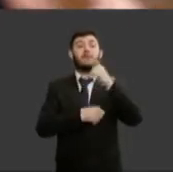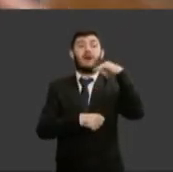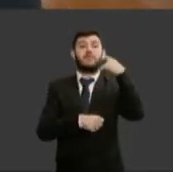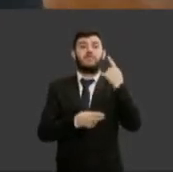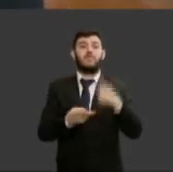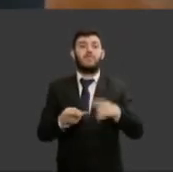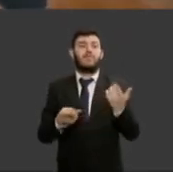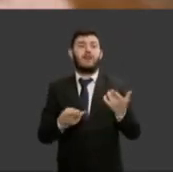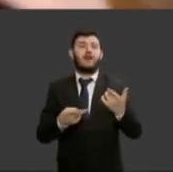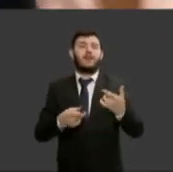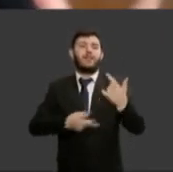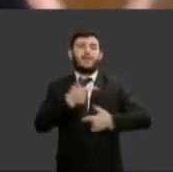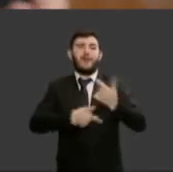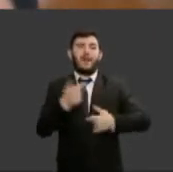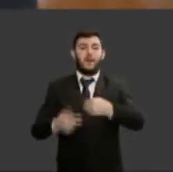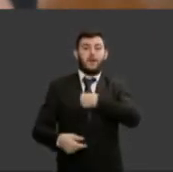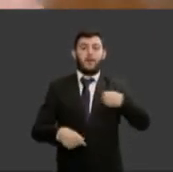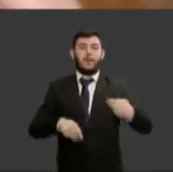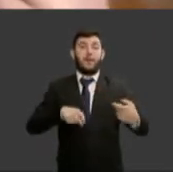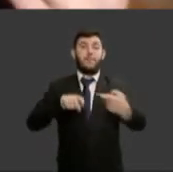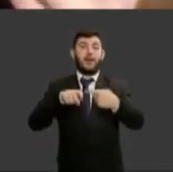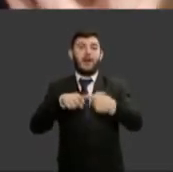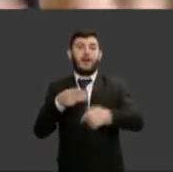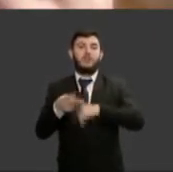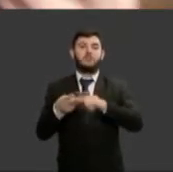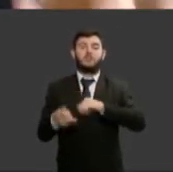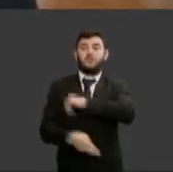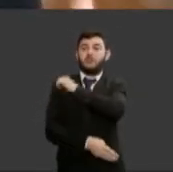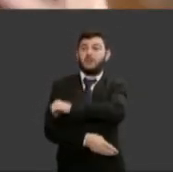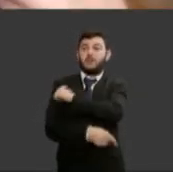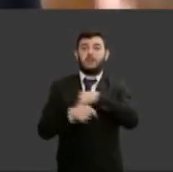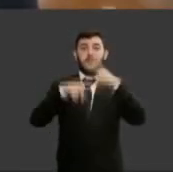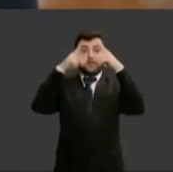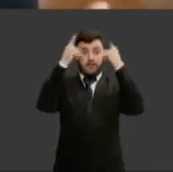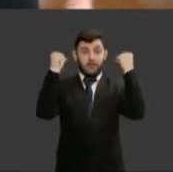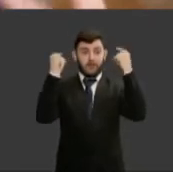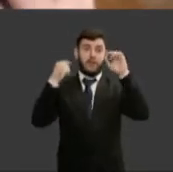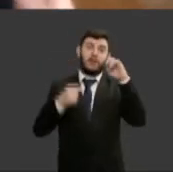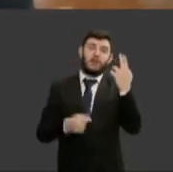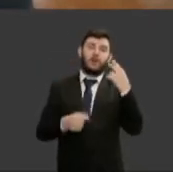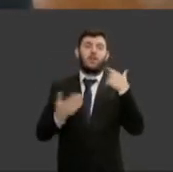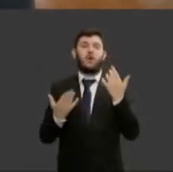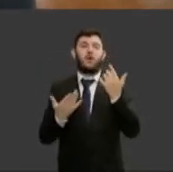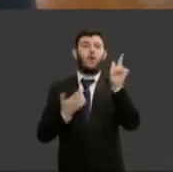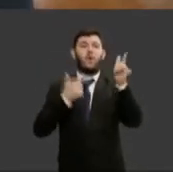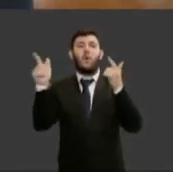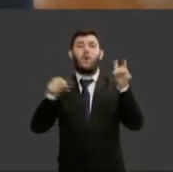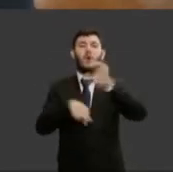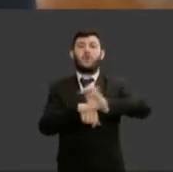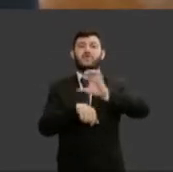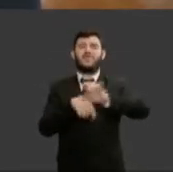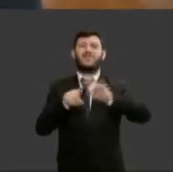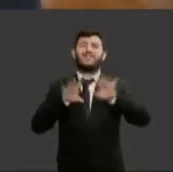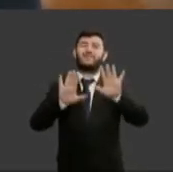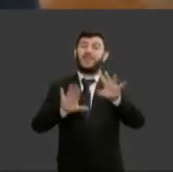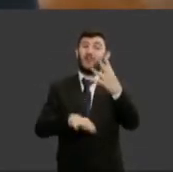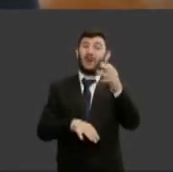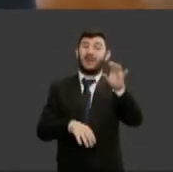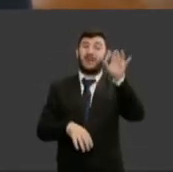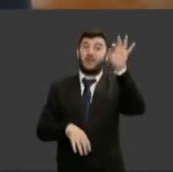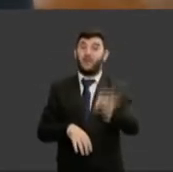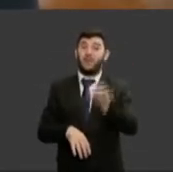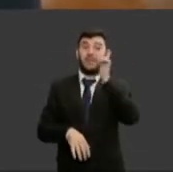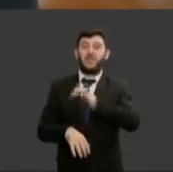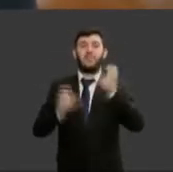ser enfermeira queria ser assistente enfermagem ou seja o que que ela quiser que ela fosse querer ela desiste 41% 45